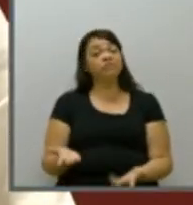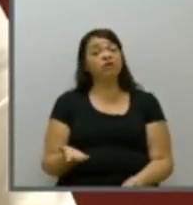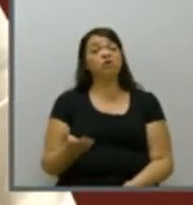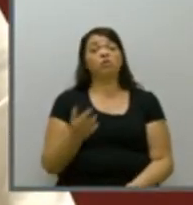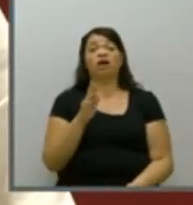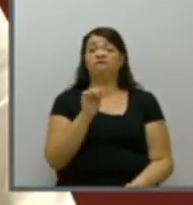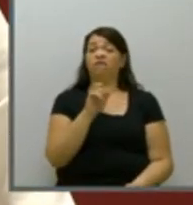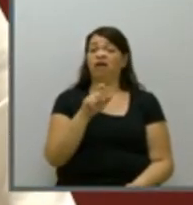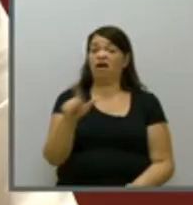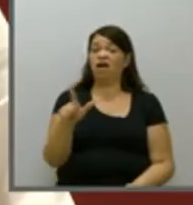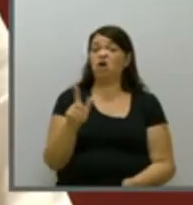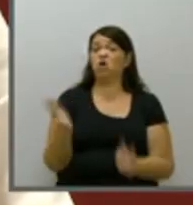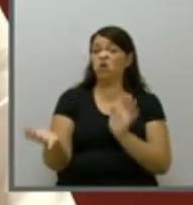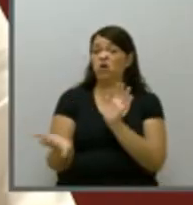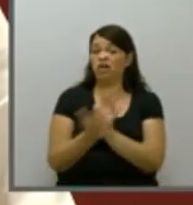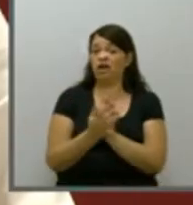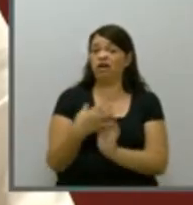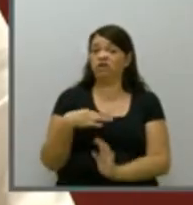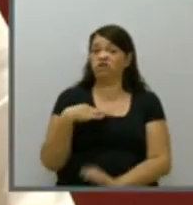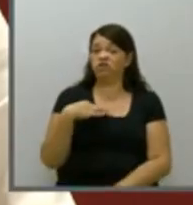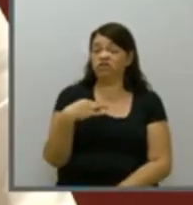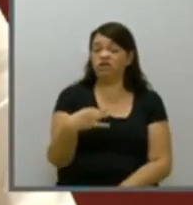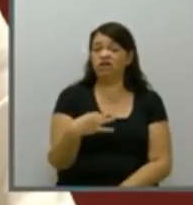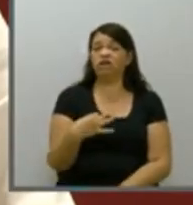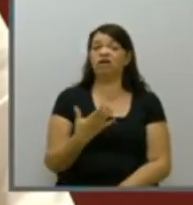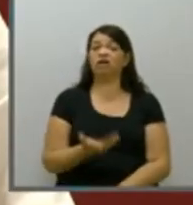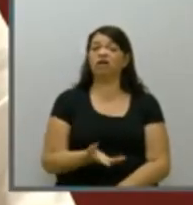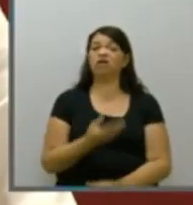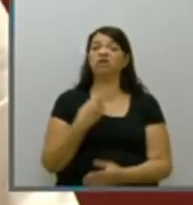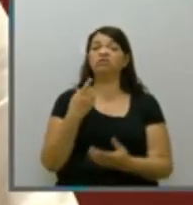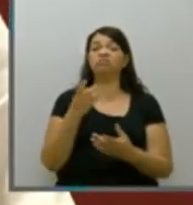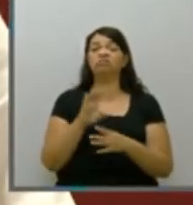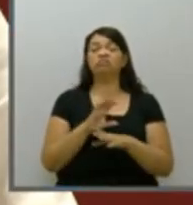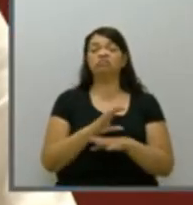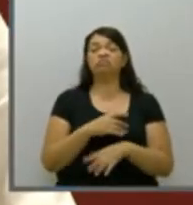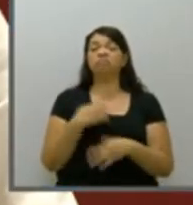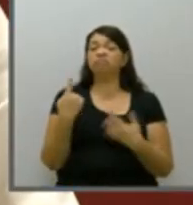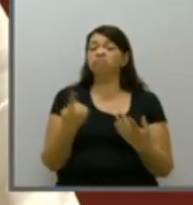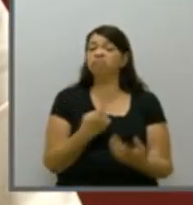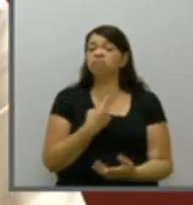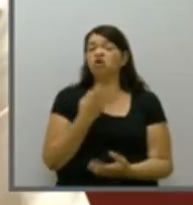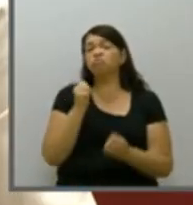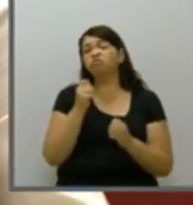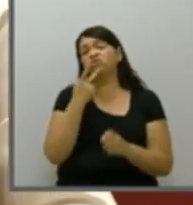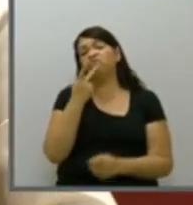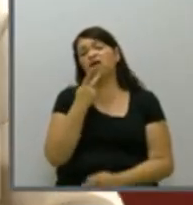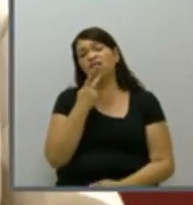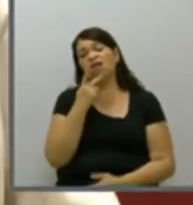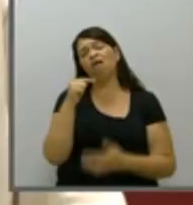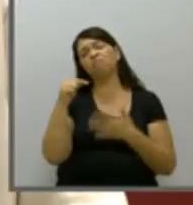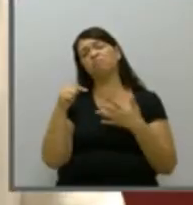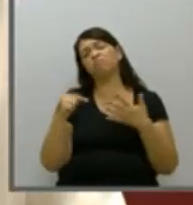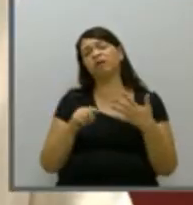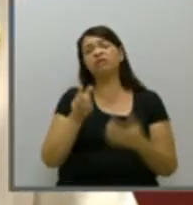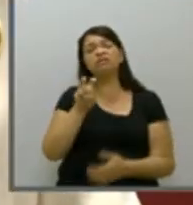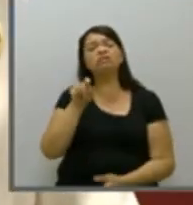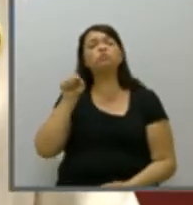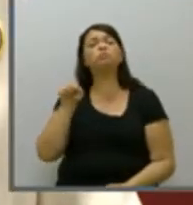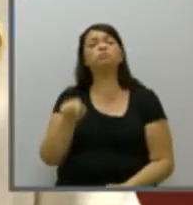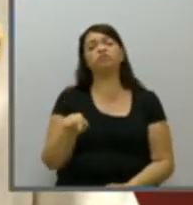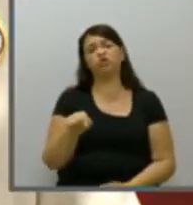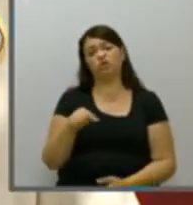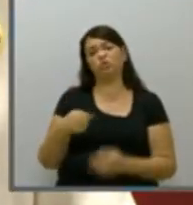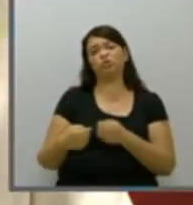Importante esclarecer que Cachoeirinha em Gravataí governo do estado e nós pudemos aqui citar mais de 5 mil municípios